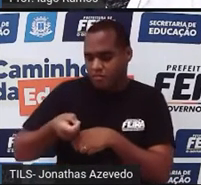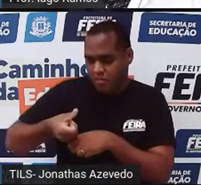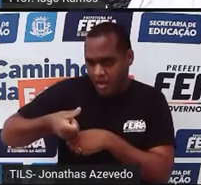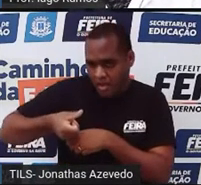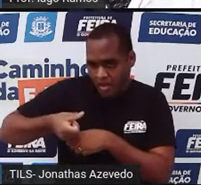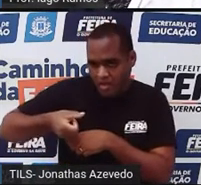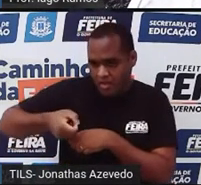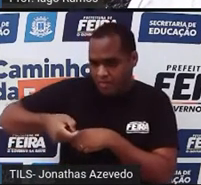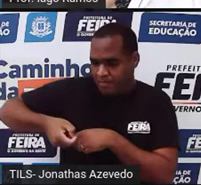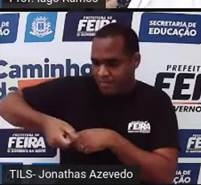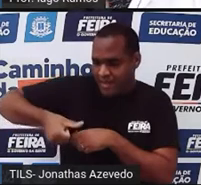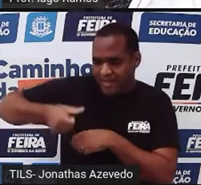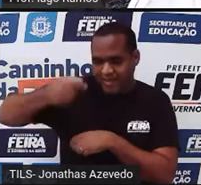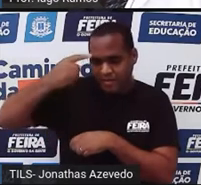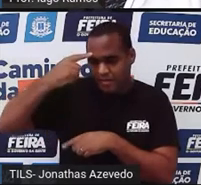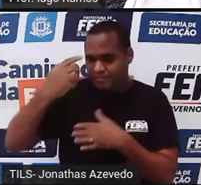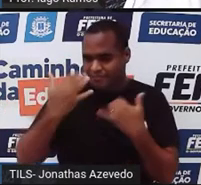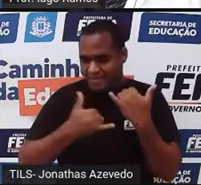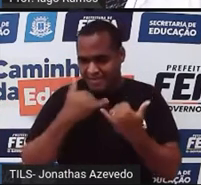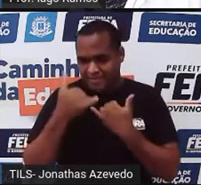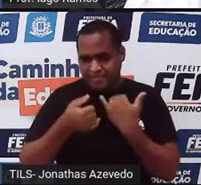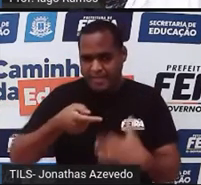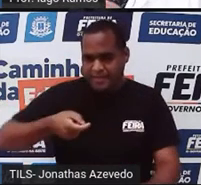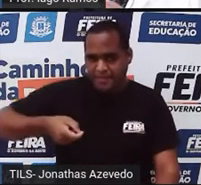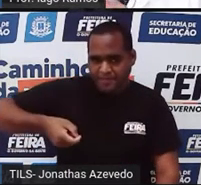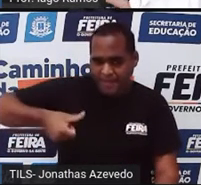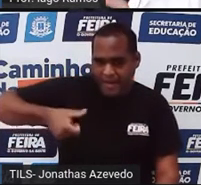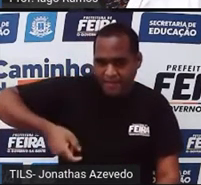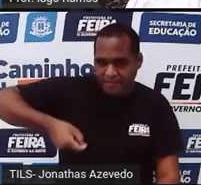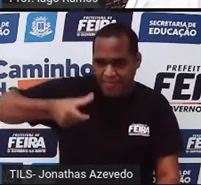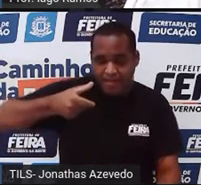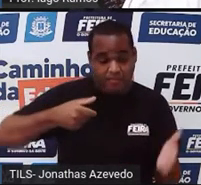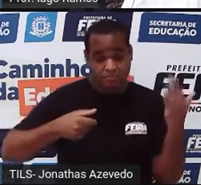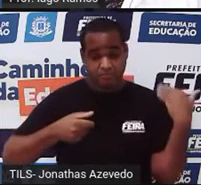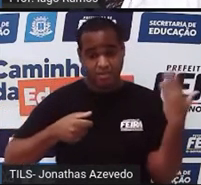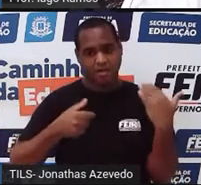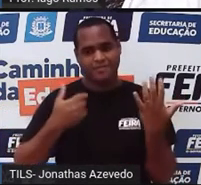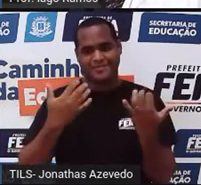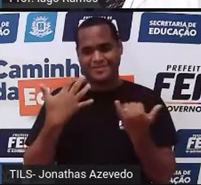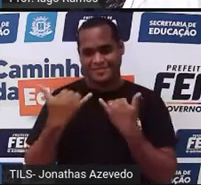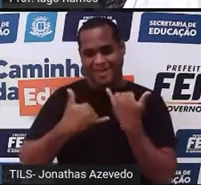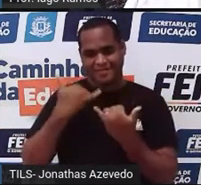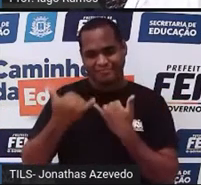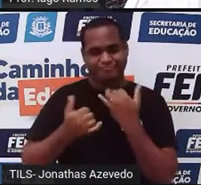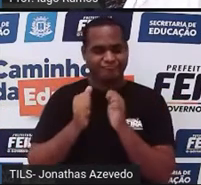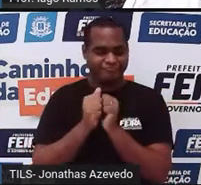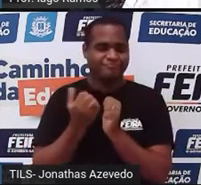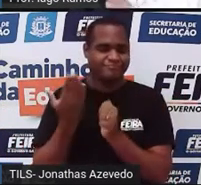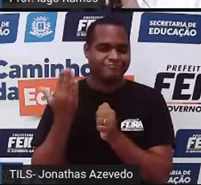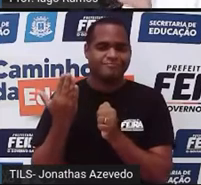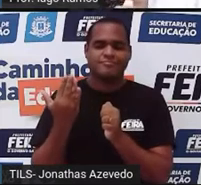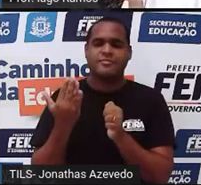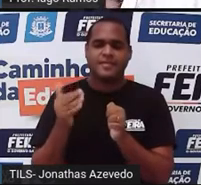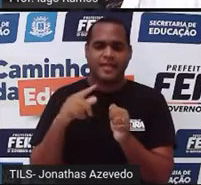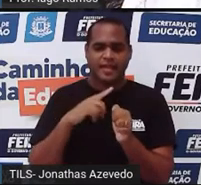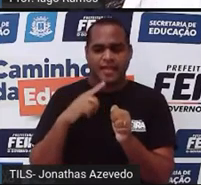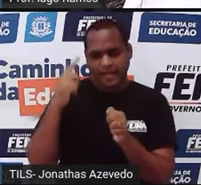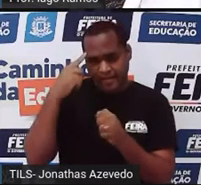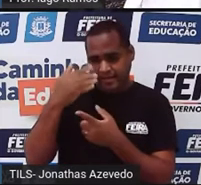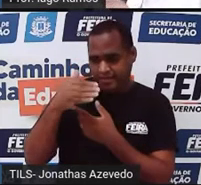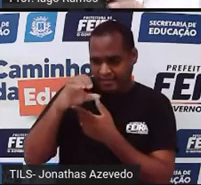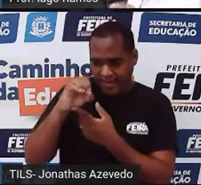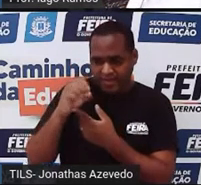tá? Goodies, aquele brinquedinho, tá? Eu joguei muito na minha infância, tá? Então, se a gente quer contar ali dez goodies,